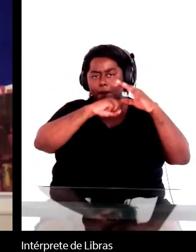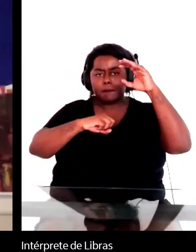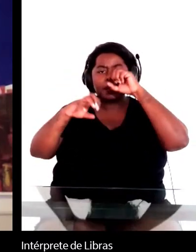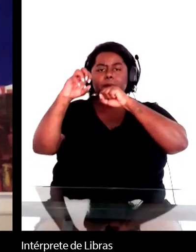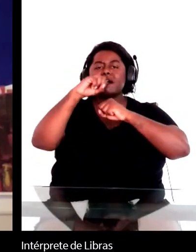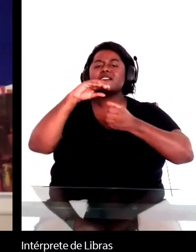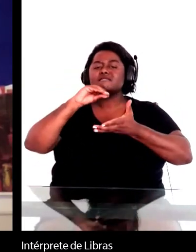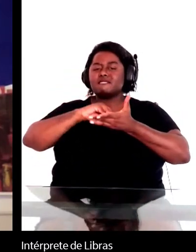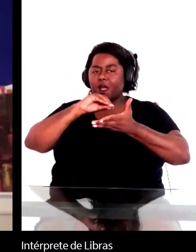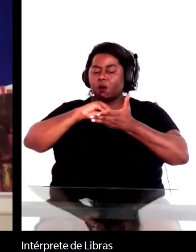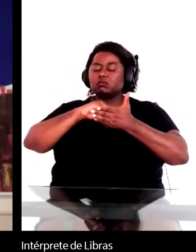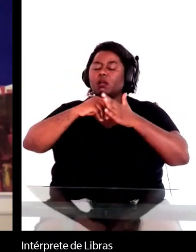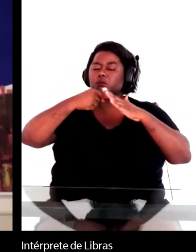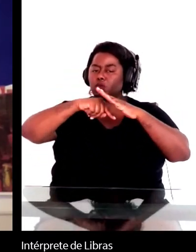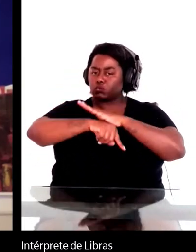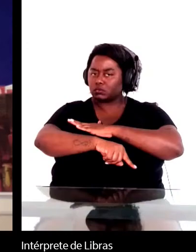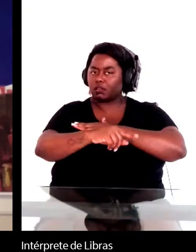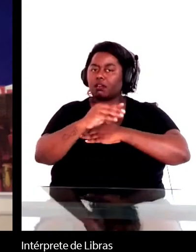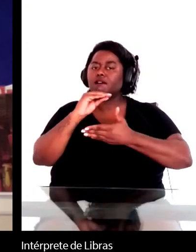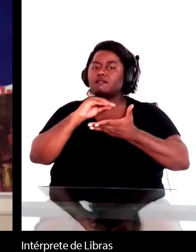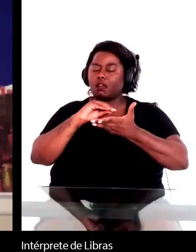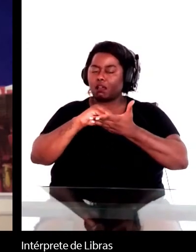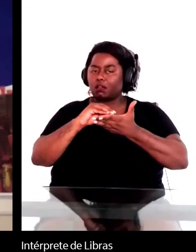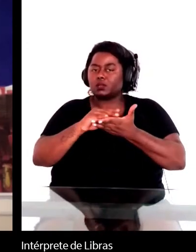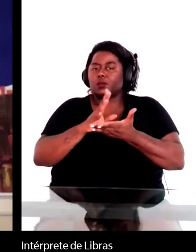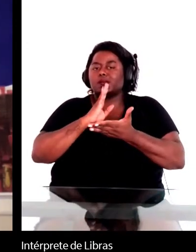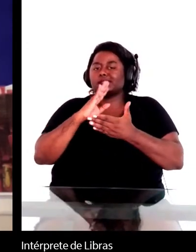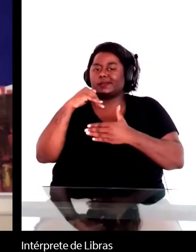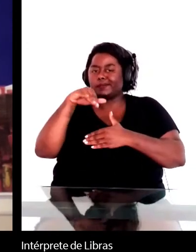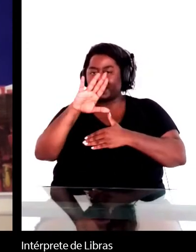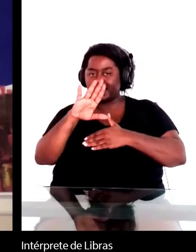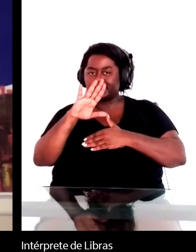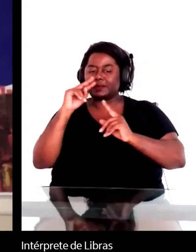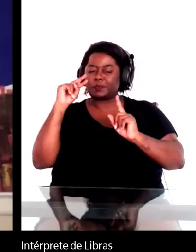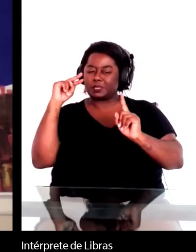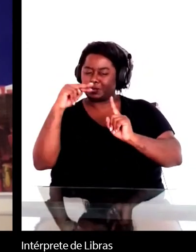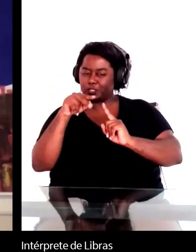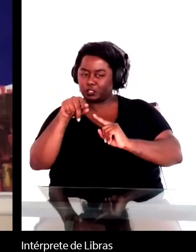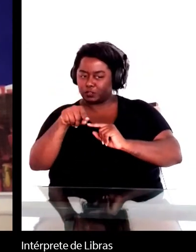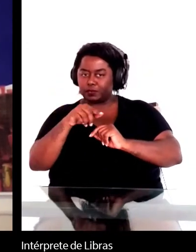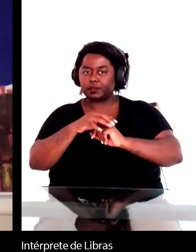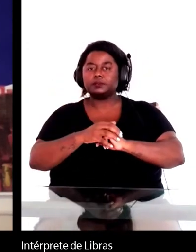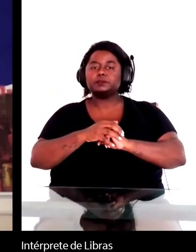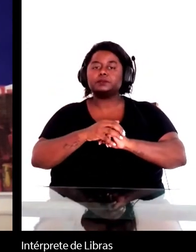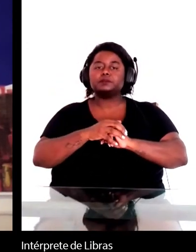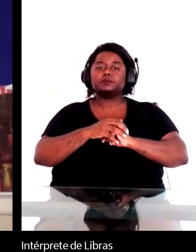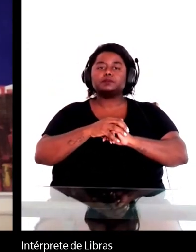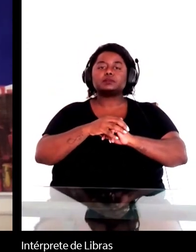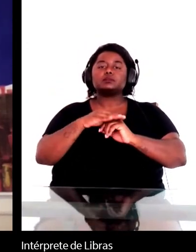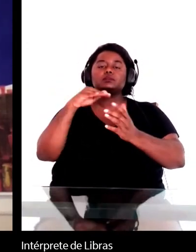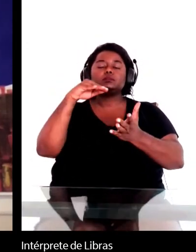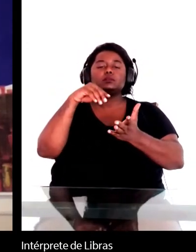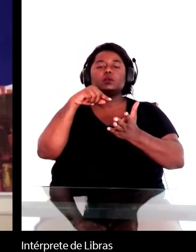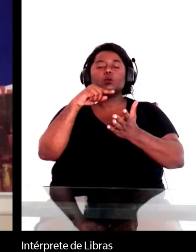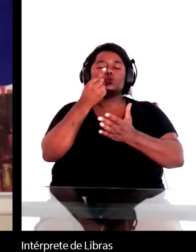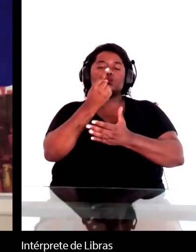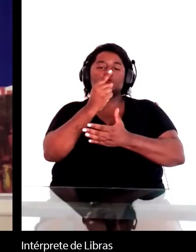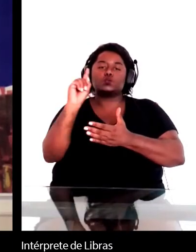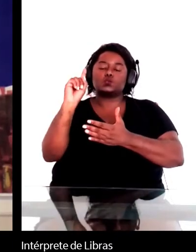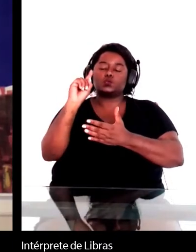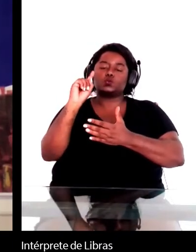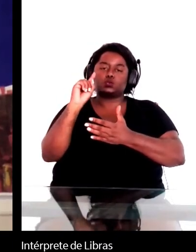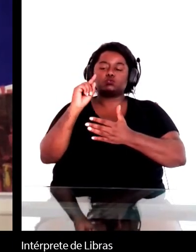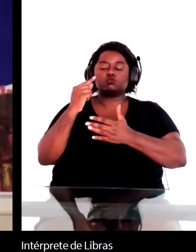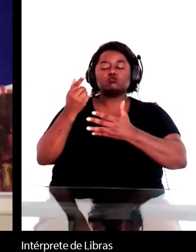perspectiva. Agora, o último ponto que eu compartilho com o Earl